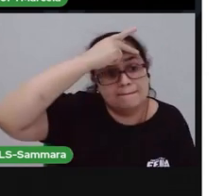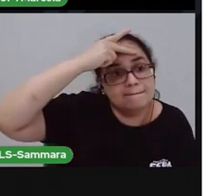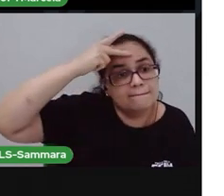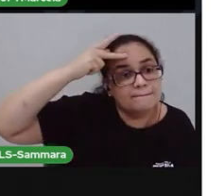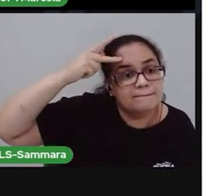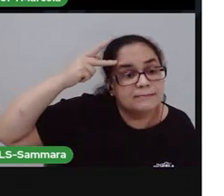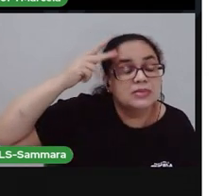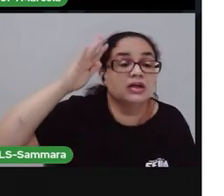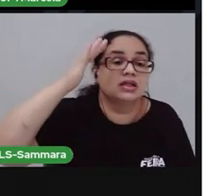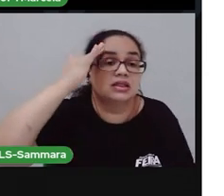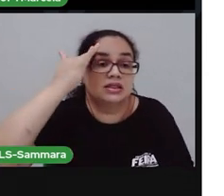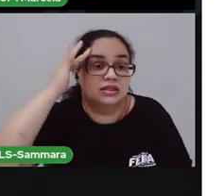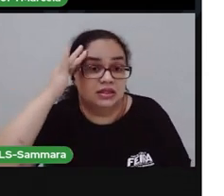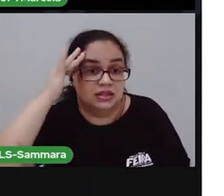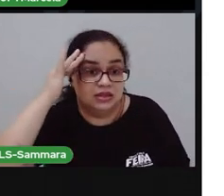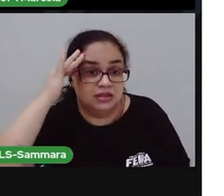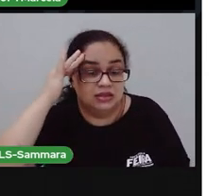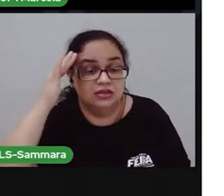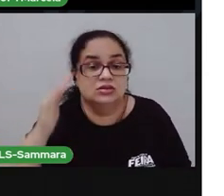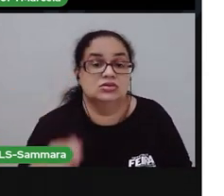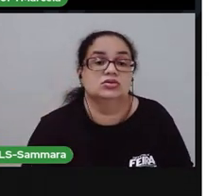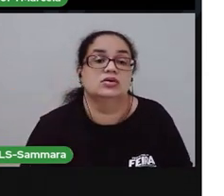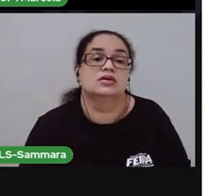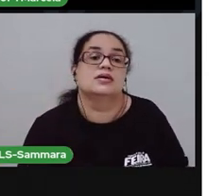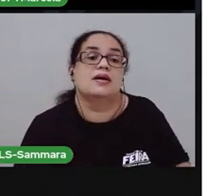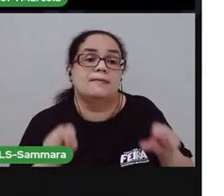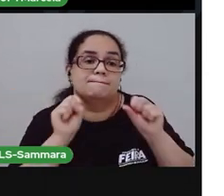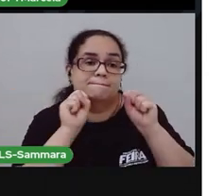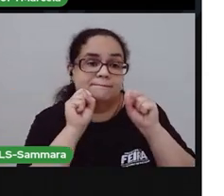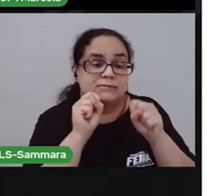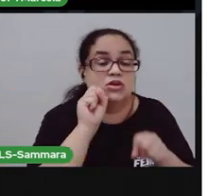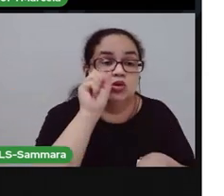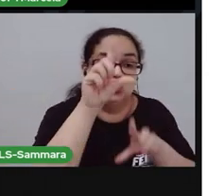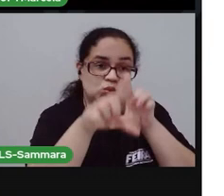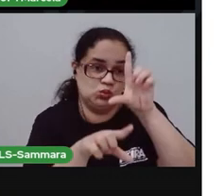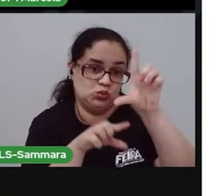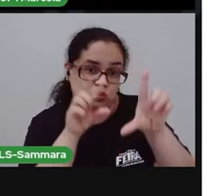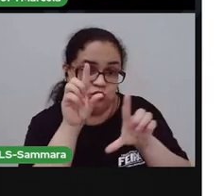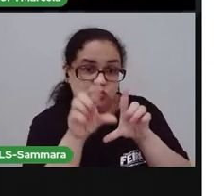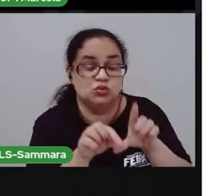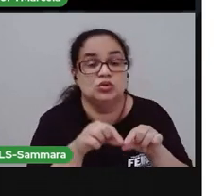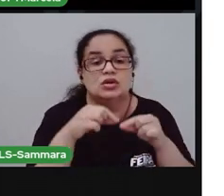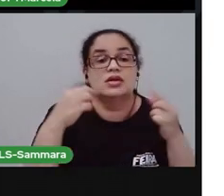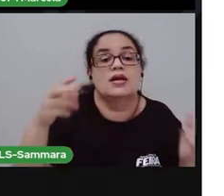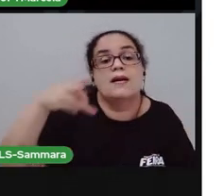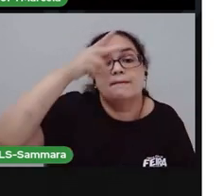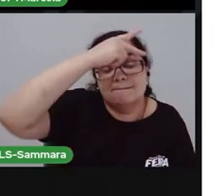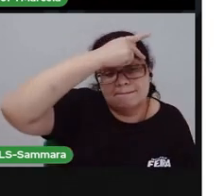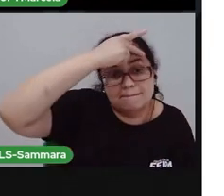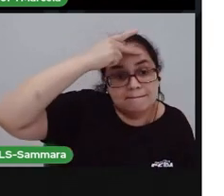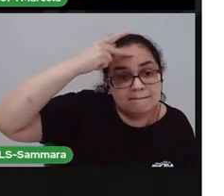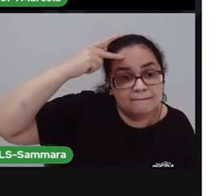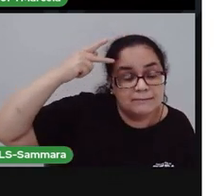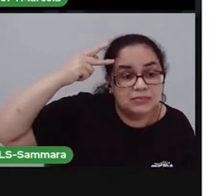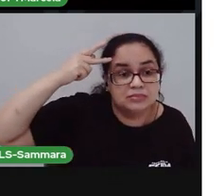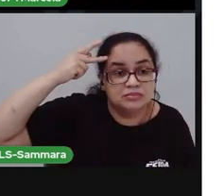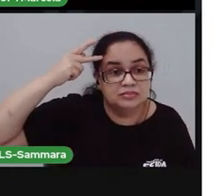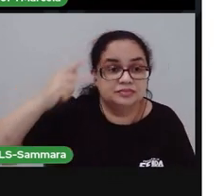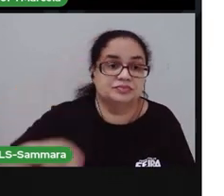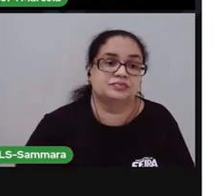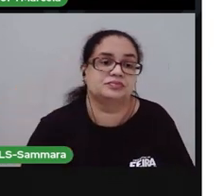entender como é que funciona. Você vai escolher quem é a pessoa que vai fazer a mímica.